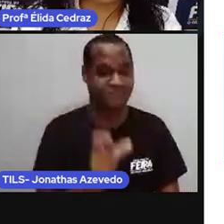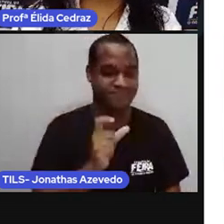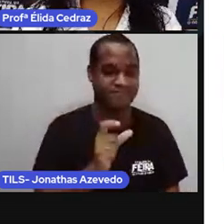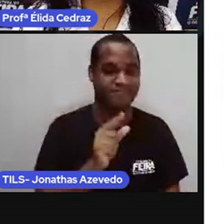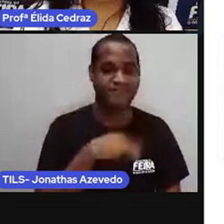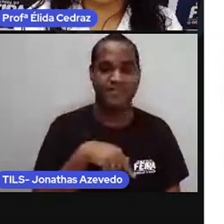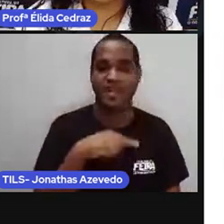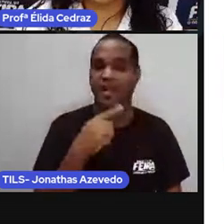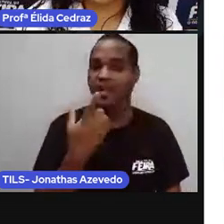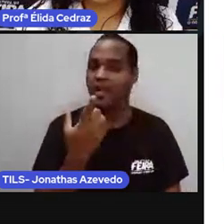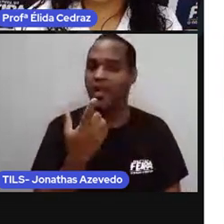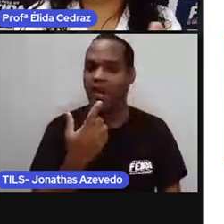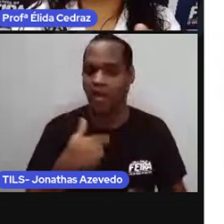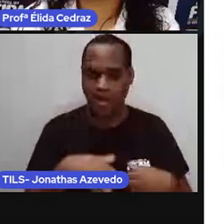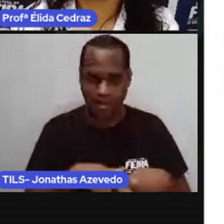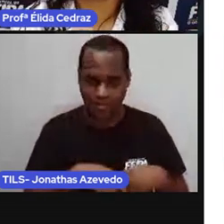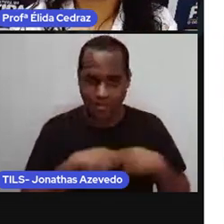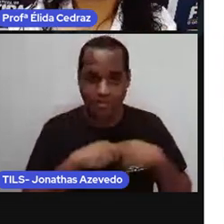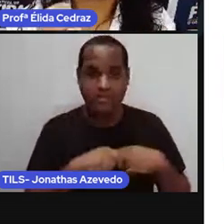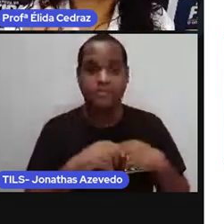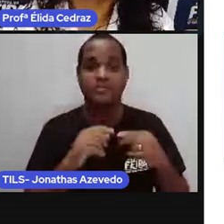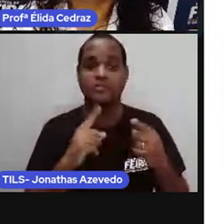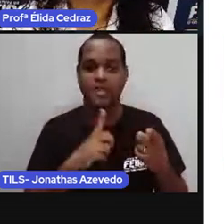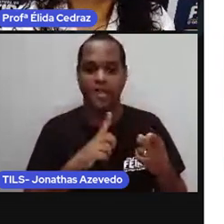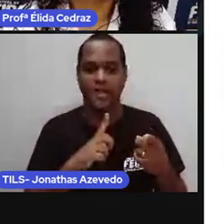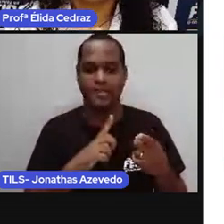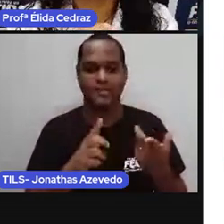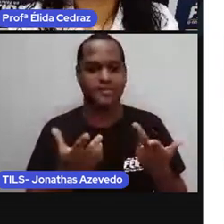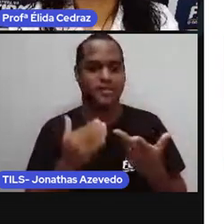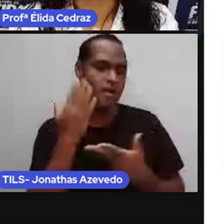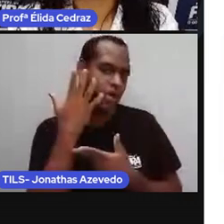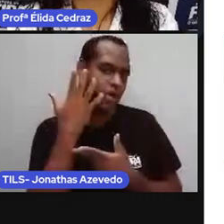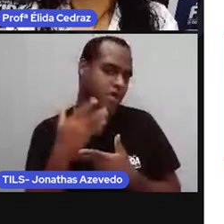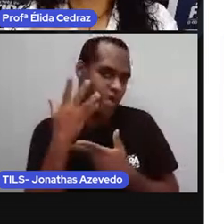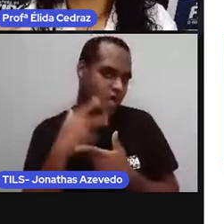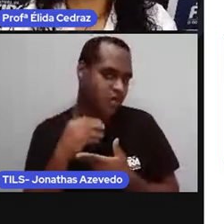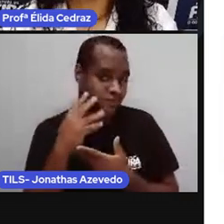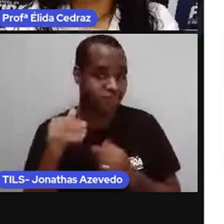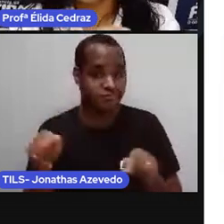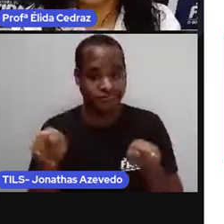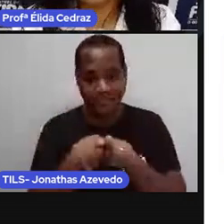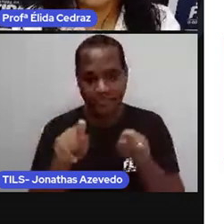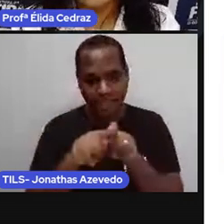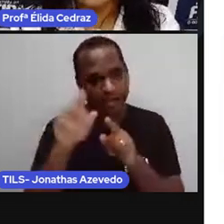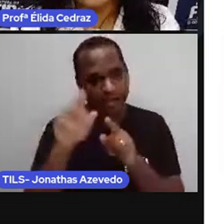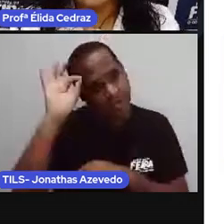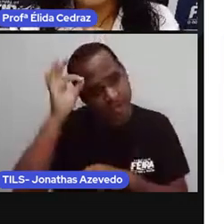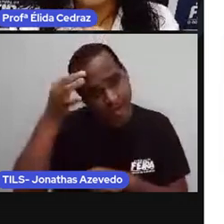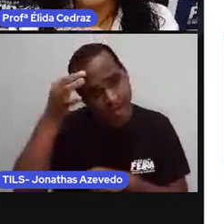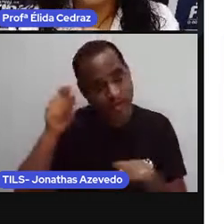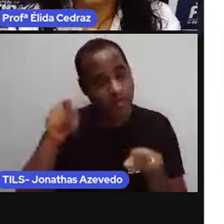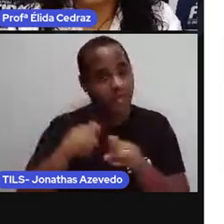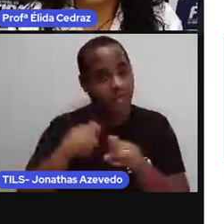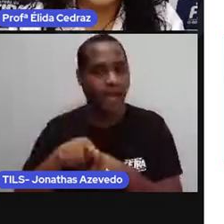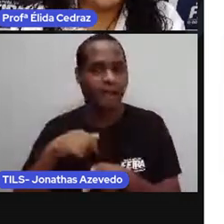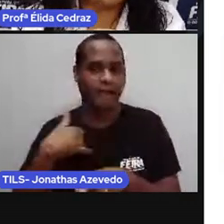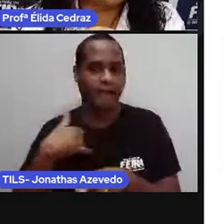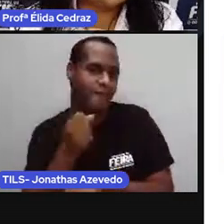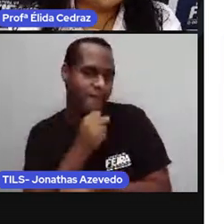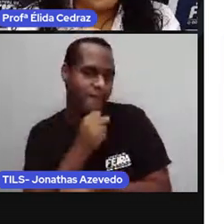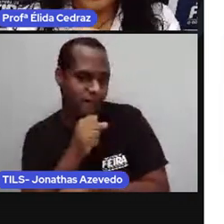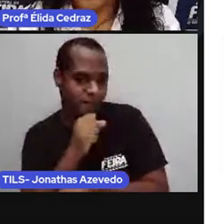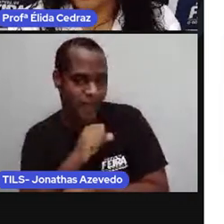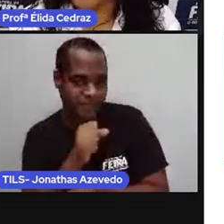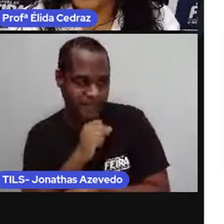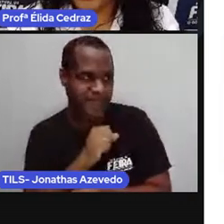de fralda a criança a fase adulta e a velhice. A